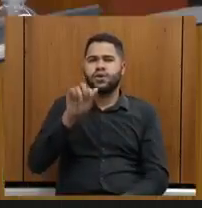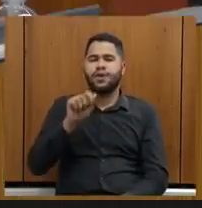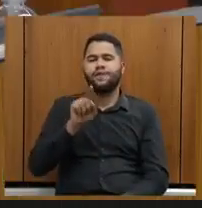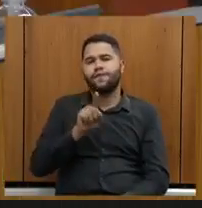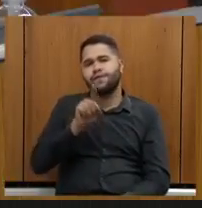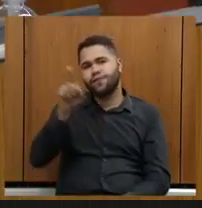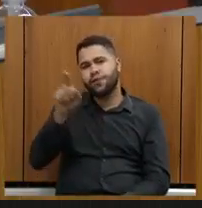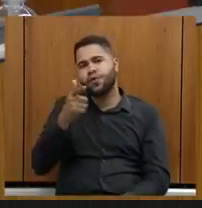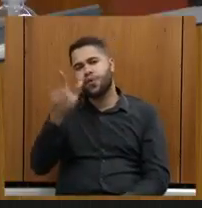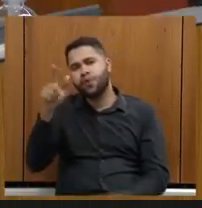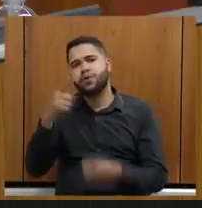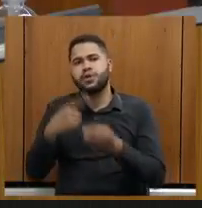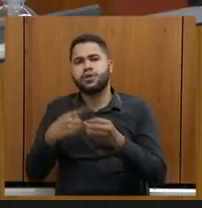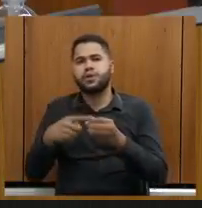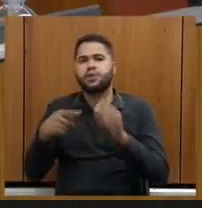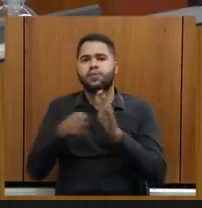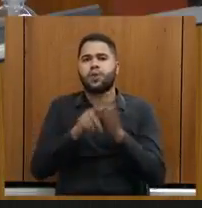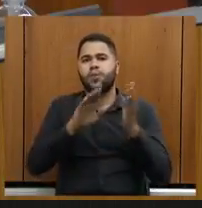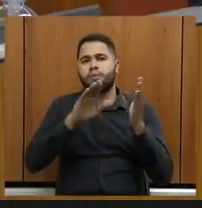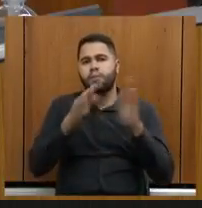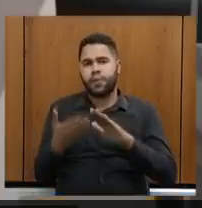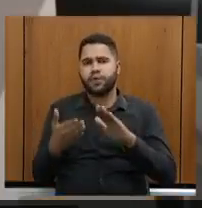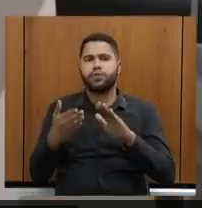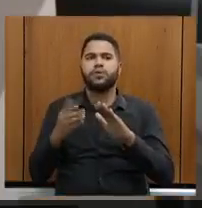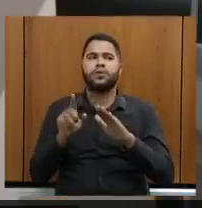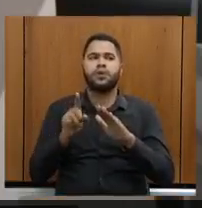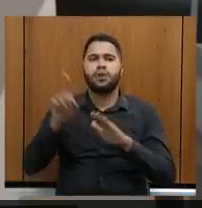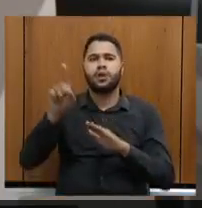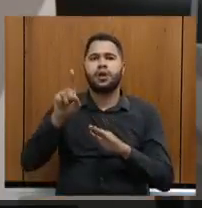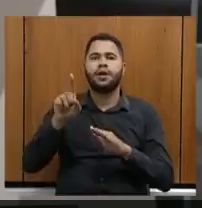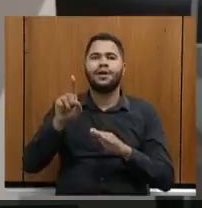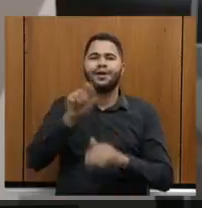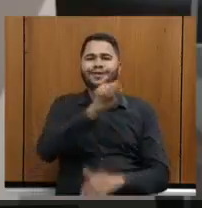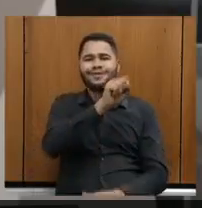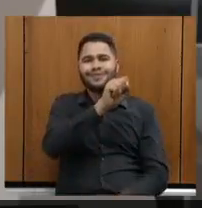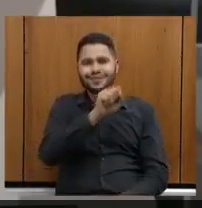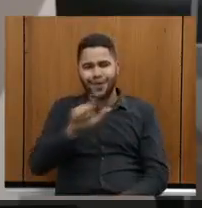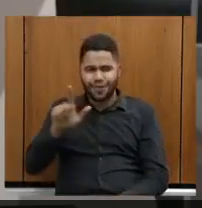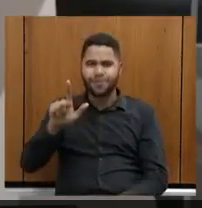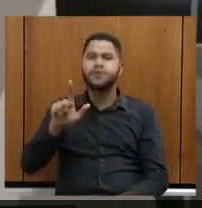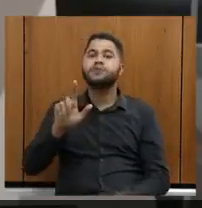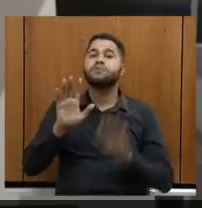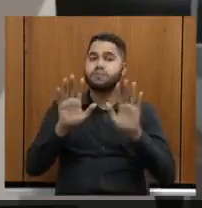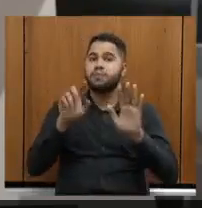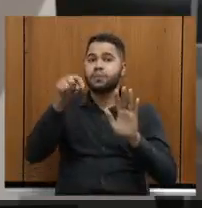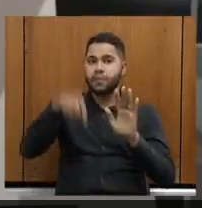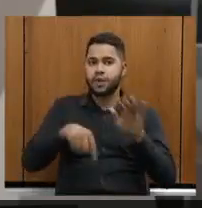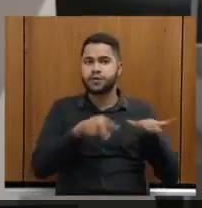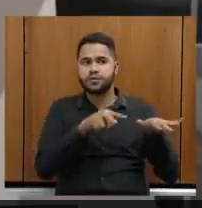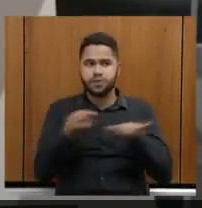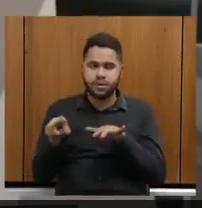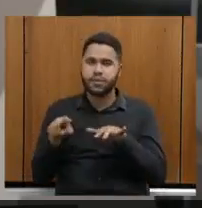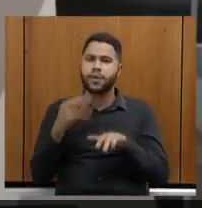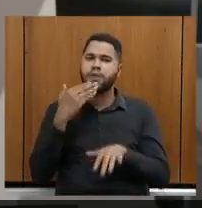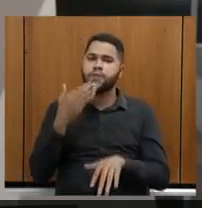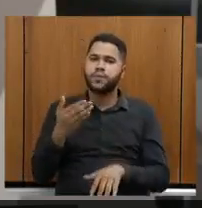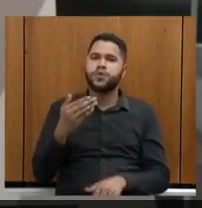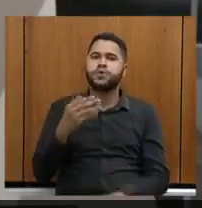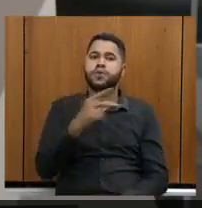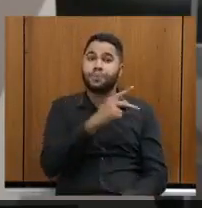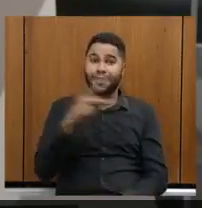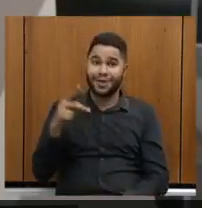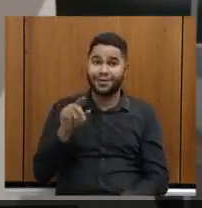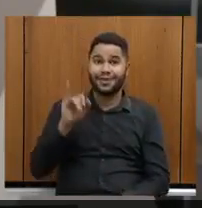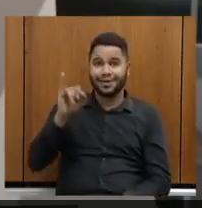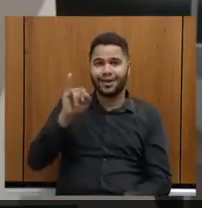encontro de cidades, patrimônios mundiais em São Luís, mas nós vamos fazer ainda essa semana uma carta a pedido da presidência do IFAM,